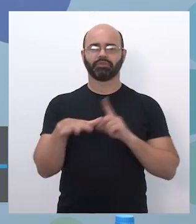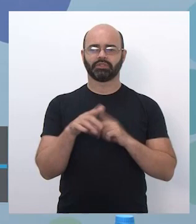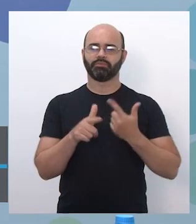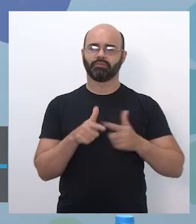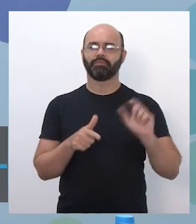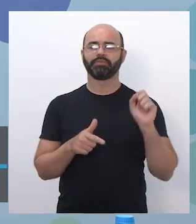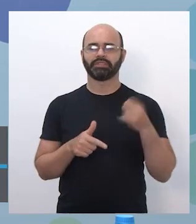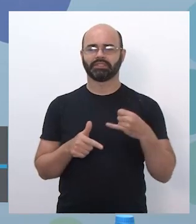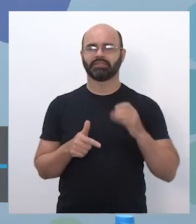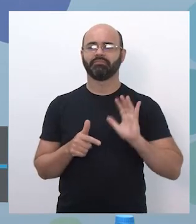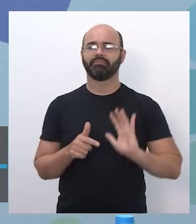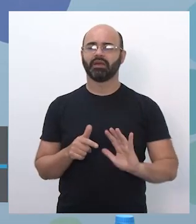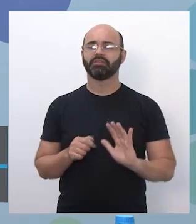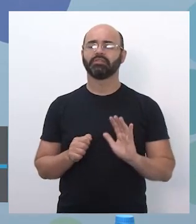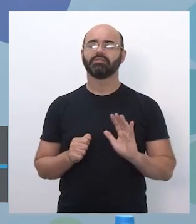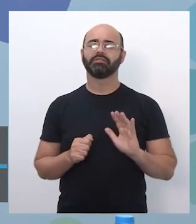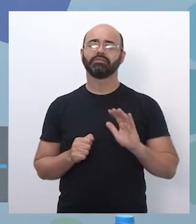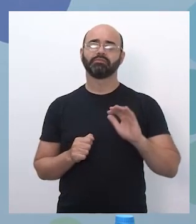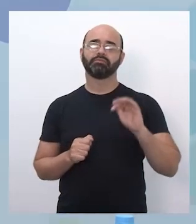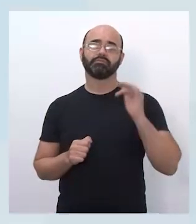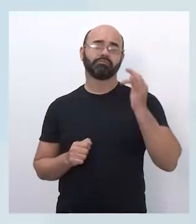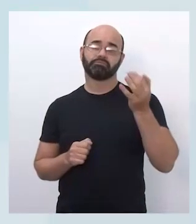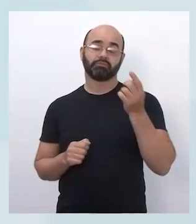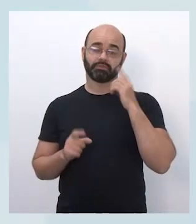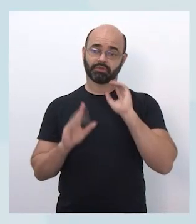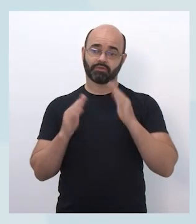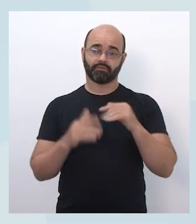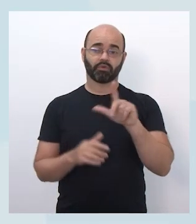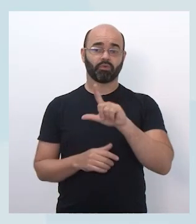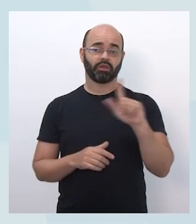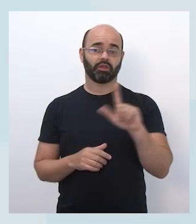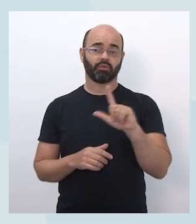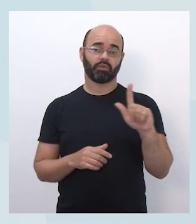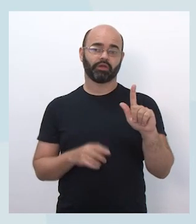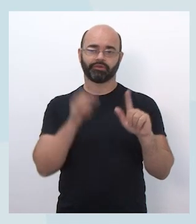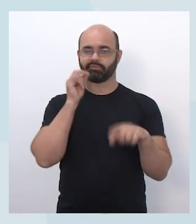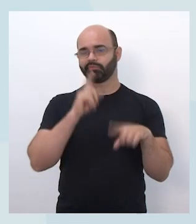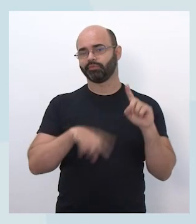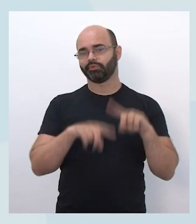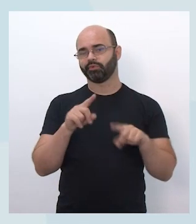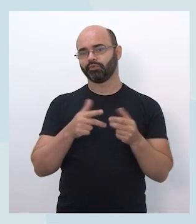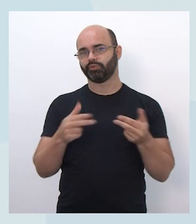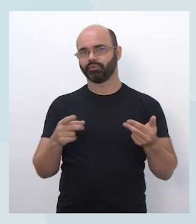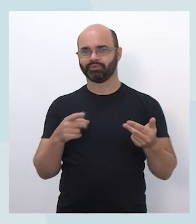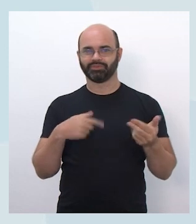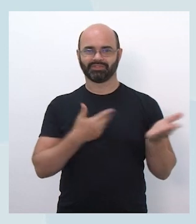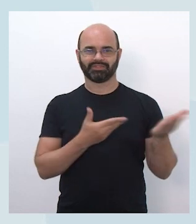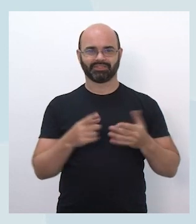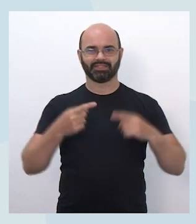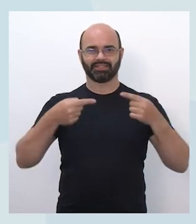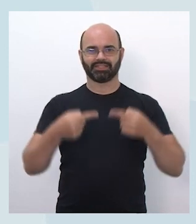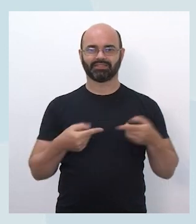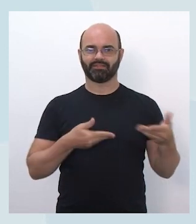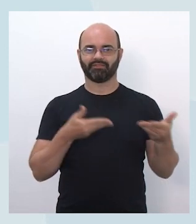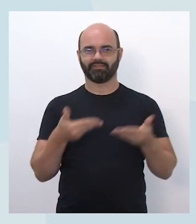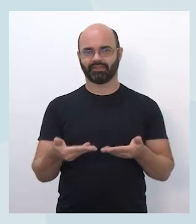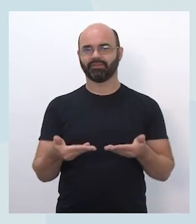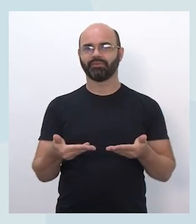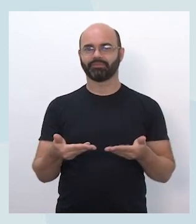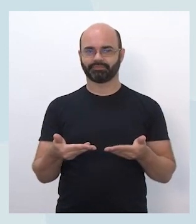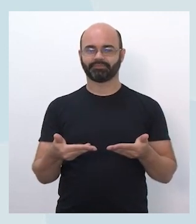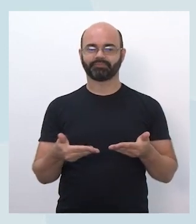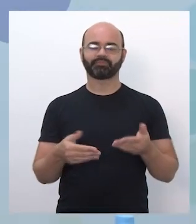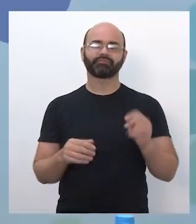mas é uma missão que vai ter um foco em linguagens, então os produtos, os desafios propostos, eles focam na desenvolvimento de